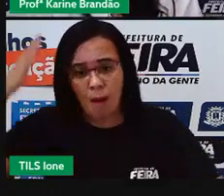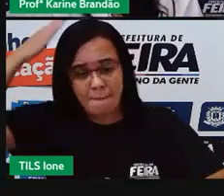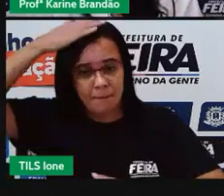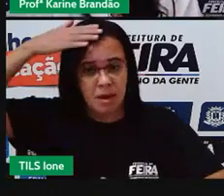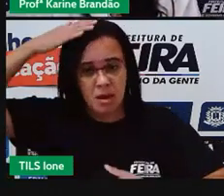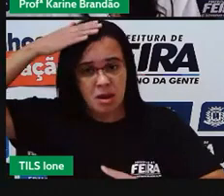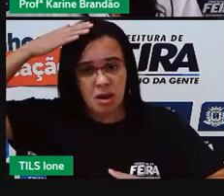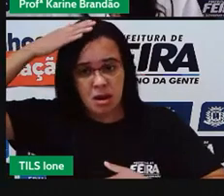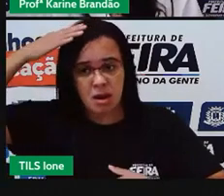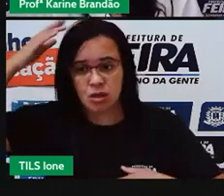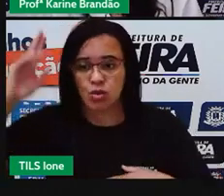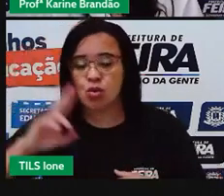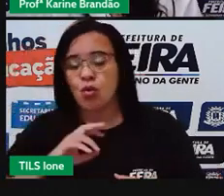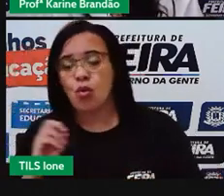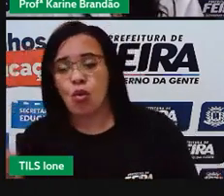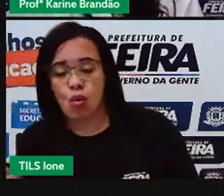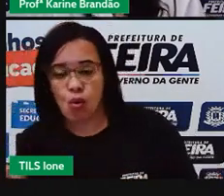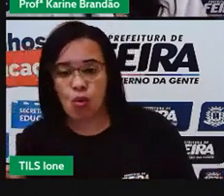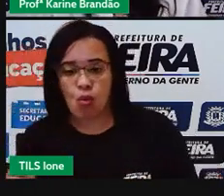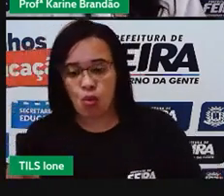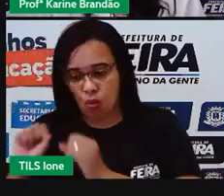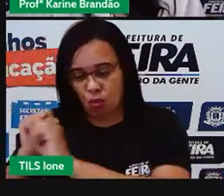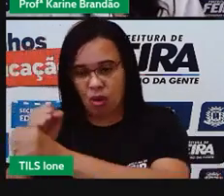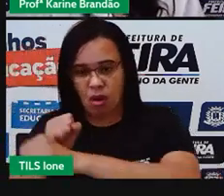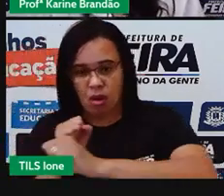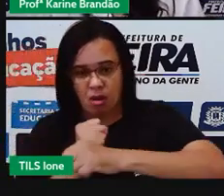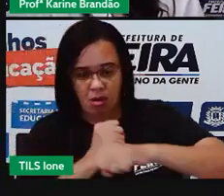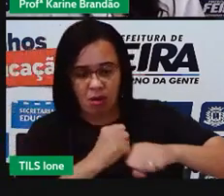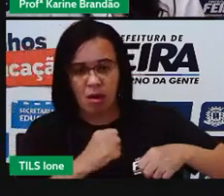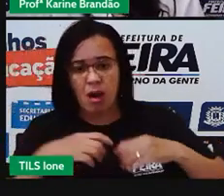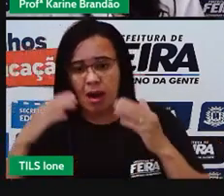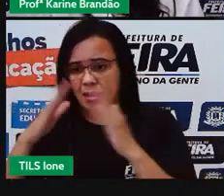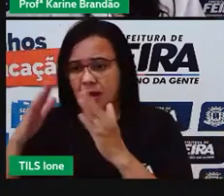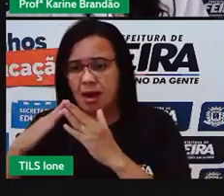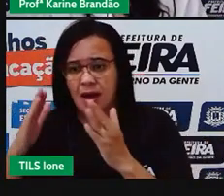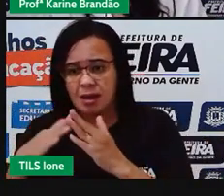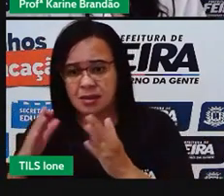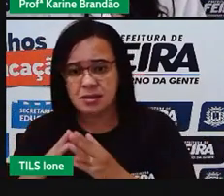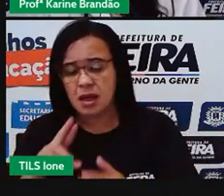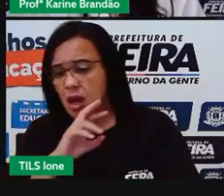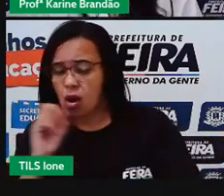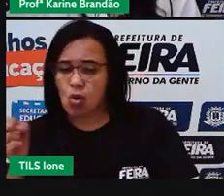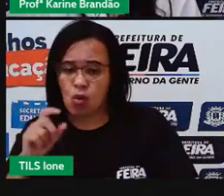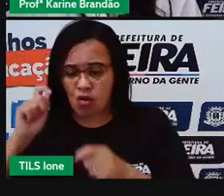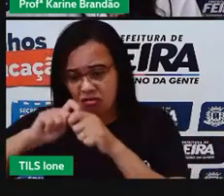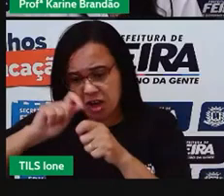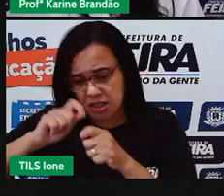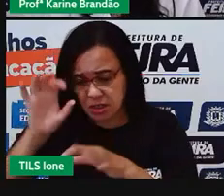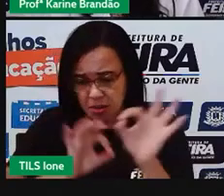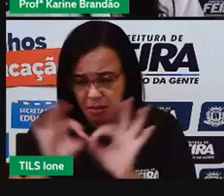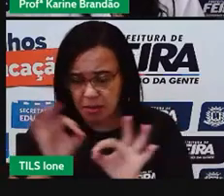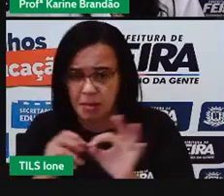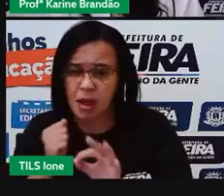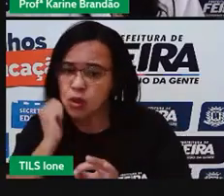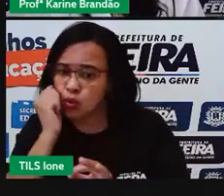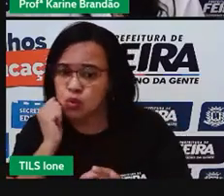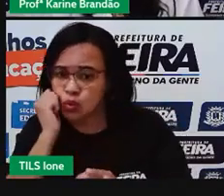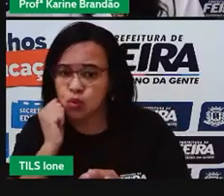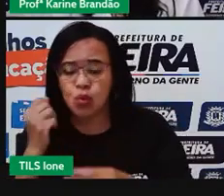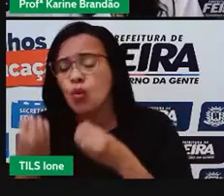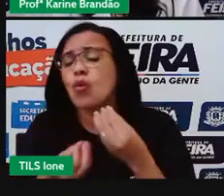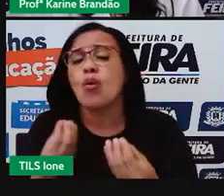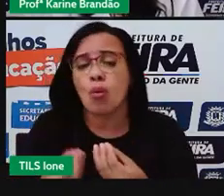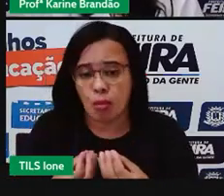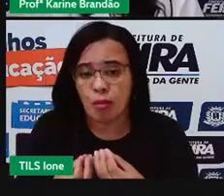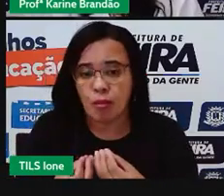lavo uma casa. Então, é um consumo direto. E a água agregada a um produto consumido. Que é o que a gente